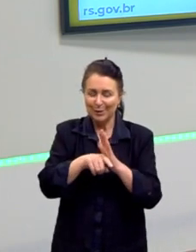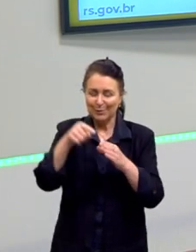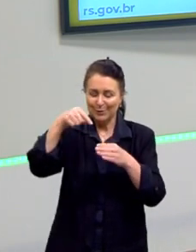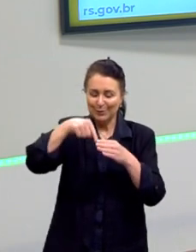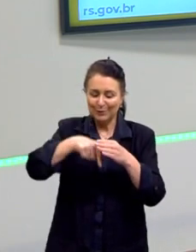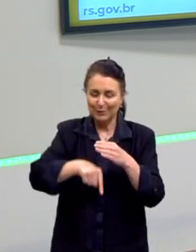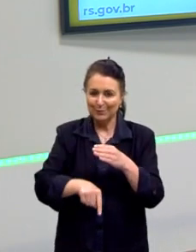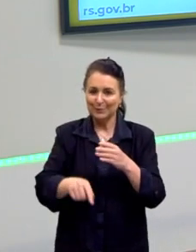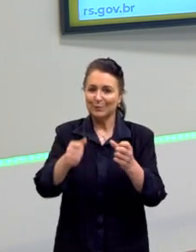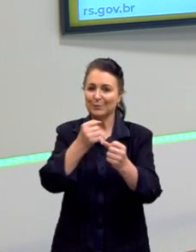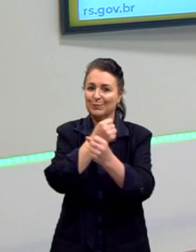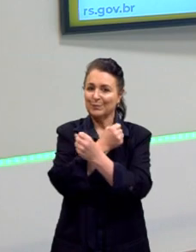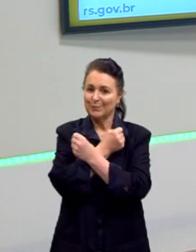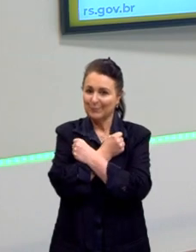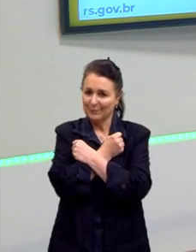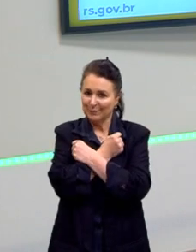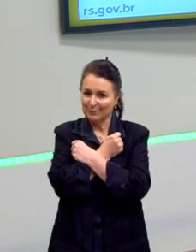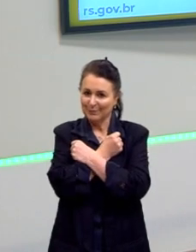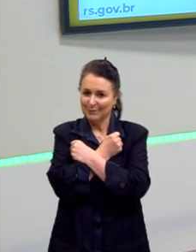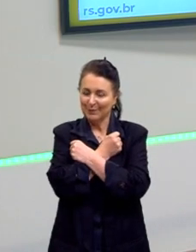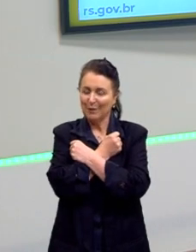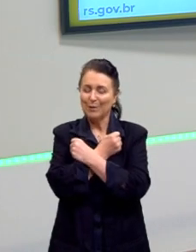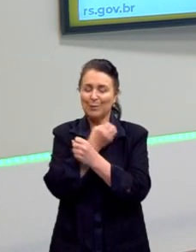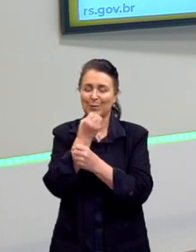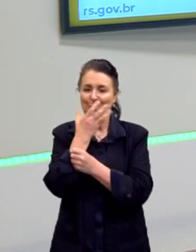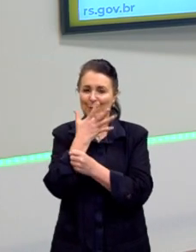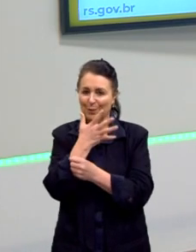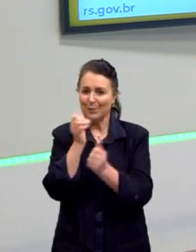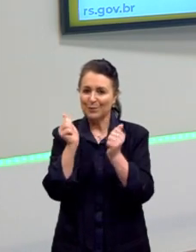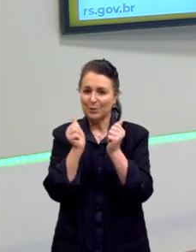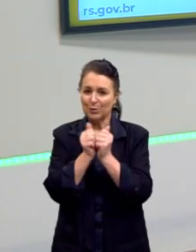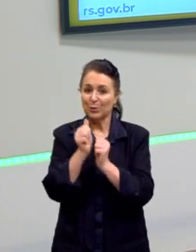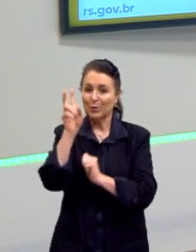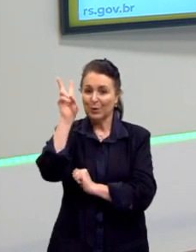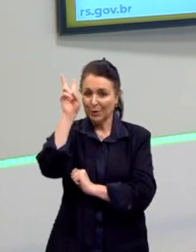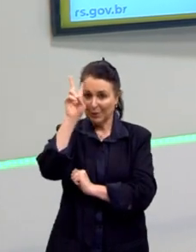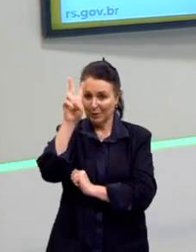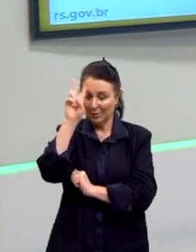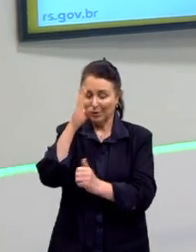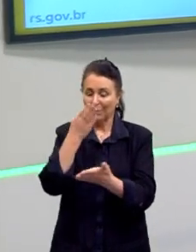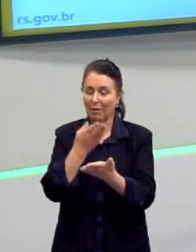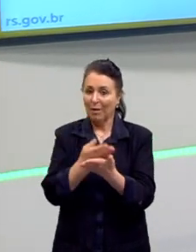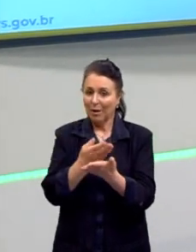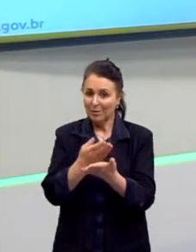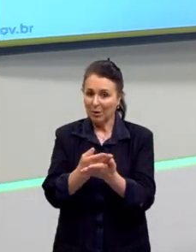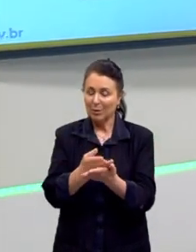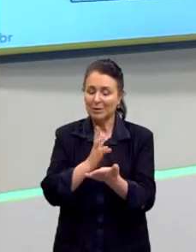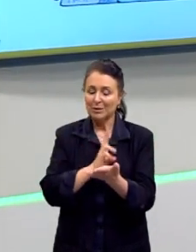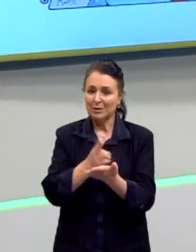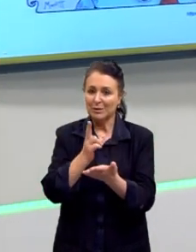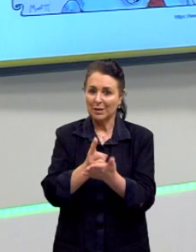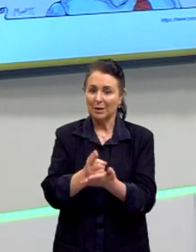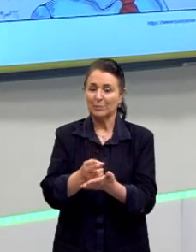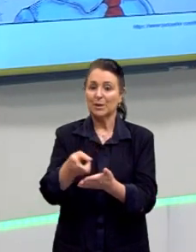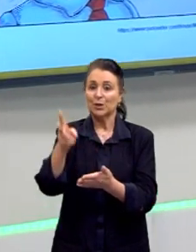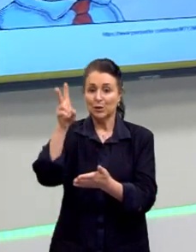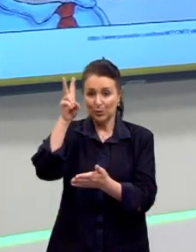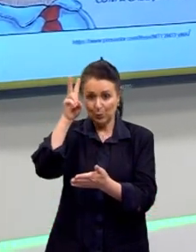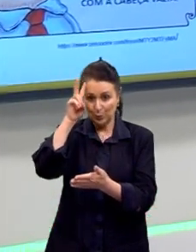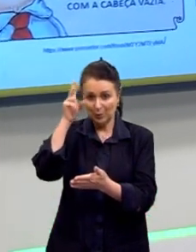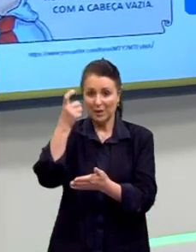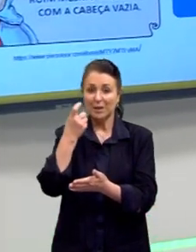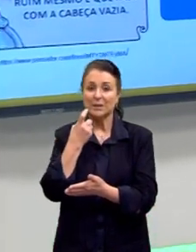Nos grande abraço. Foi um privilégio. Sempre lembrando que as nossas aulas ficam diariamente, de segunda a sexta,